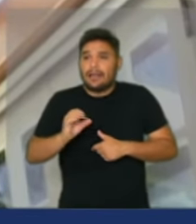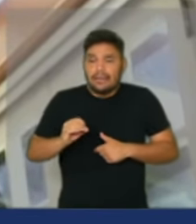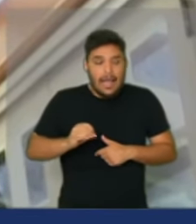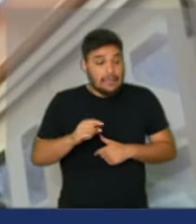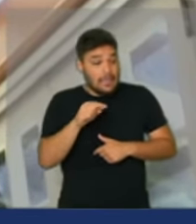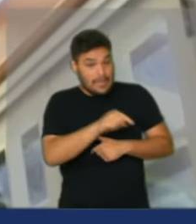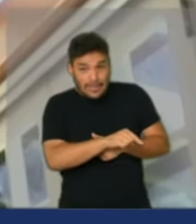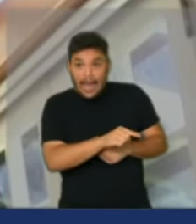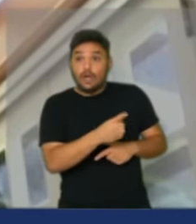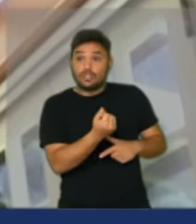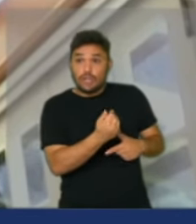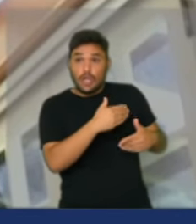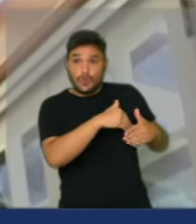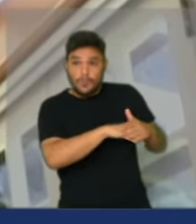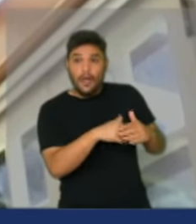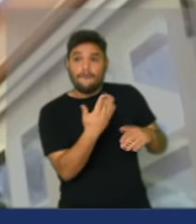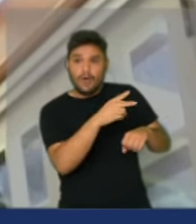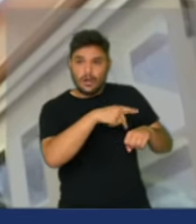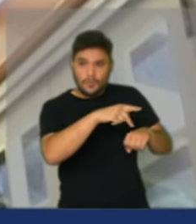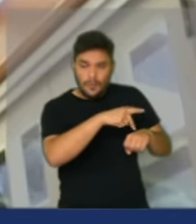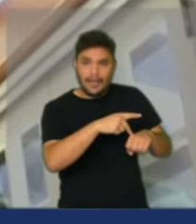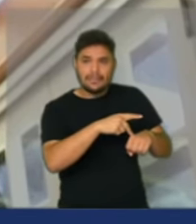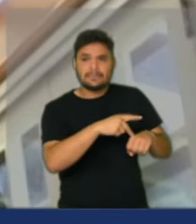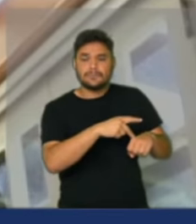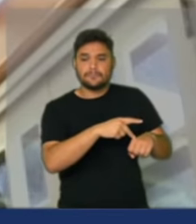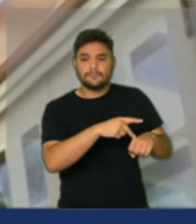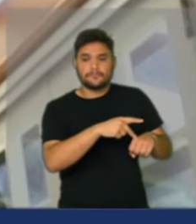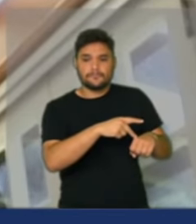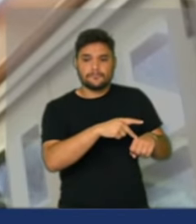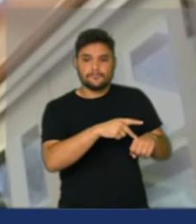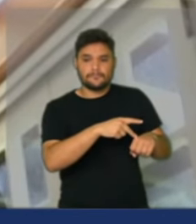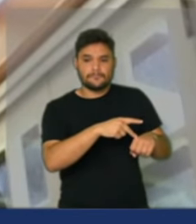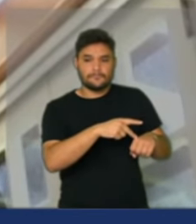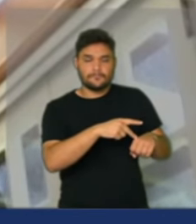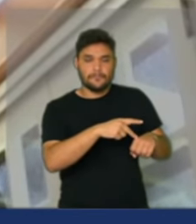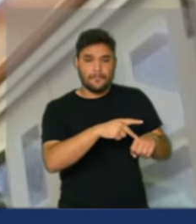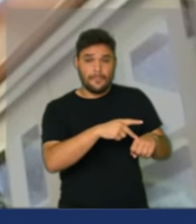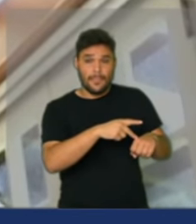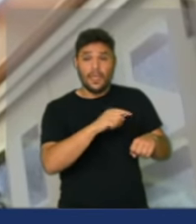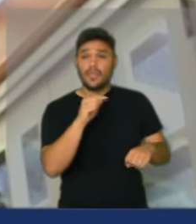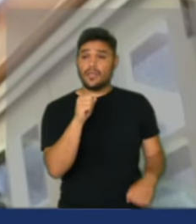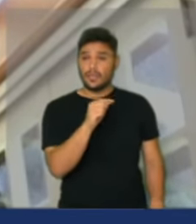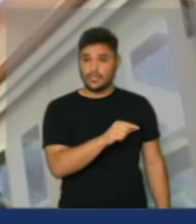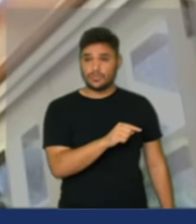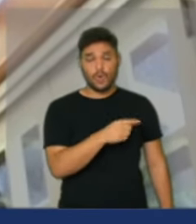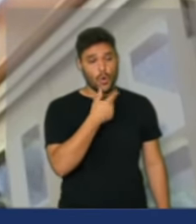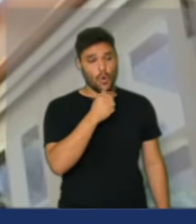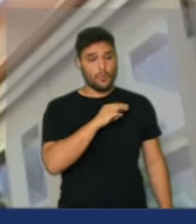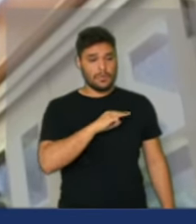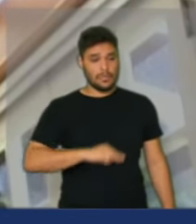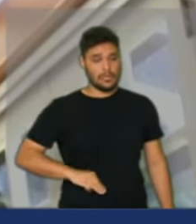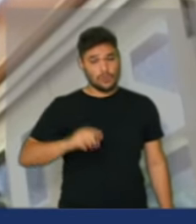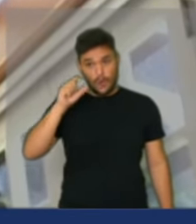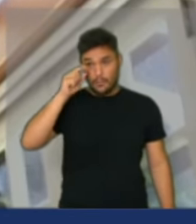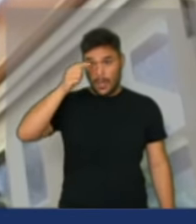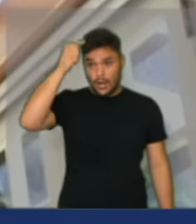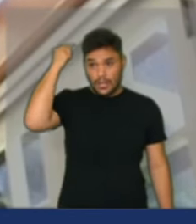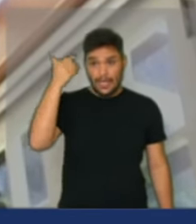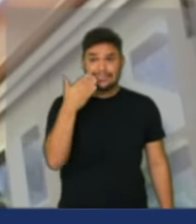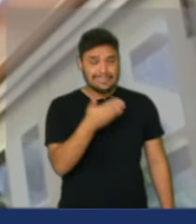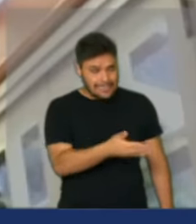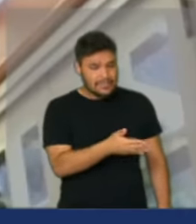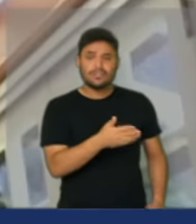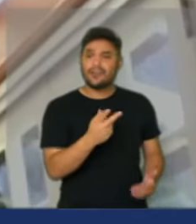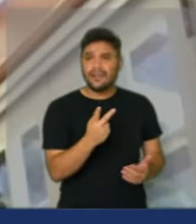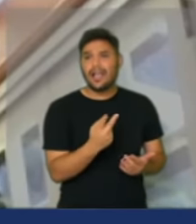especulando. Eu peço 30 segundos para concluir, presidente. E no caso do ministro Paulo Guedes, é isto que